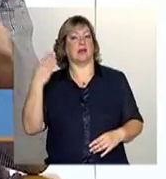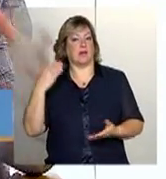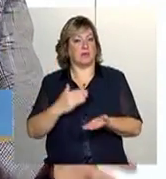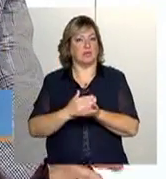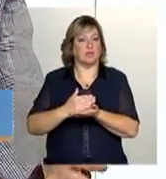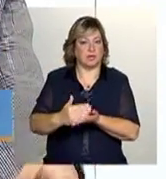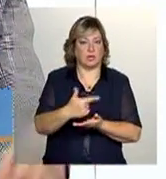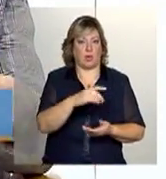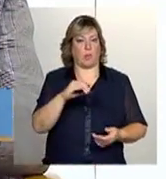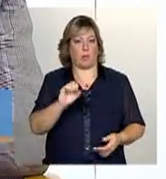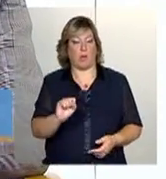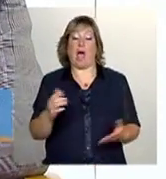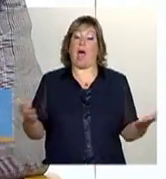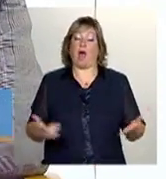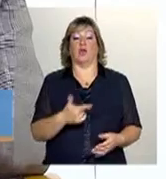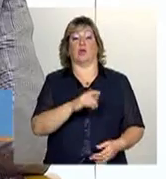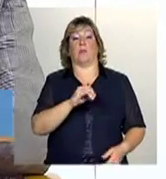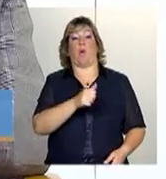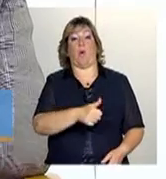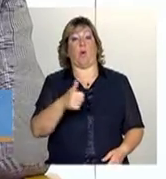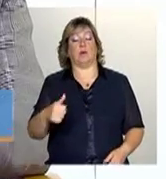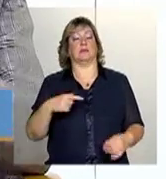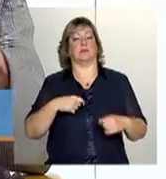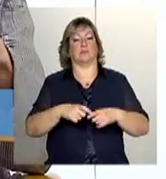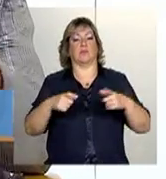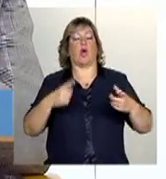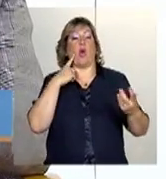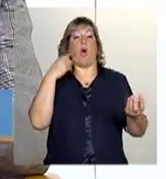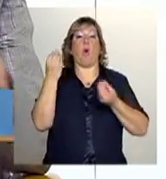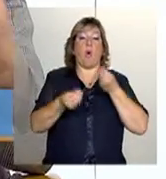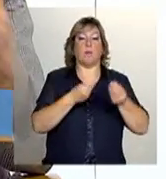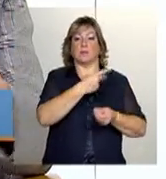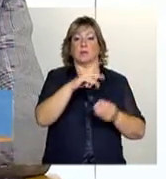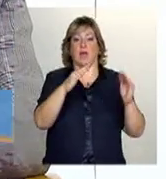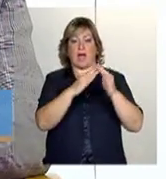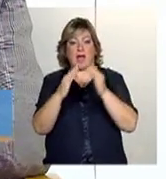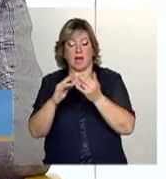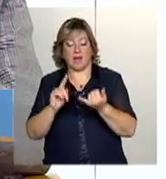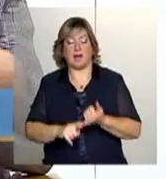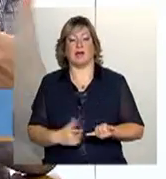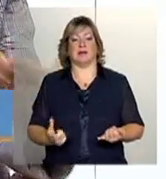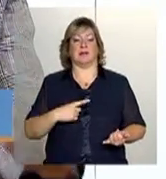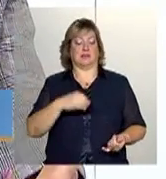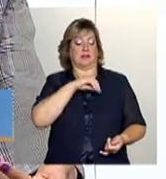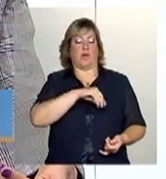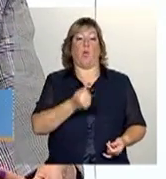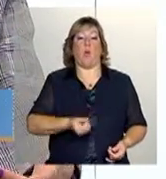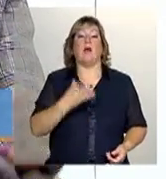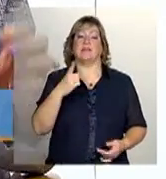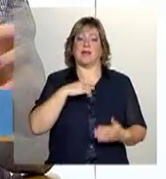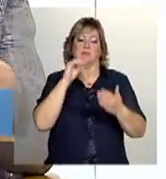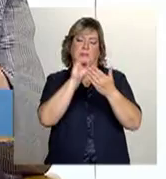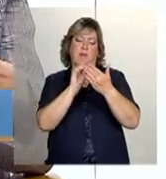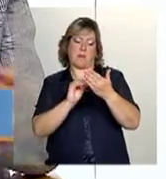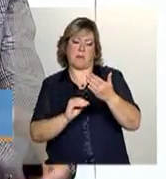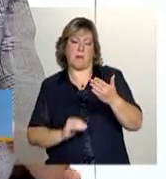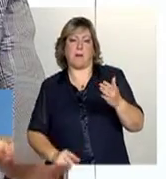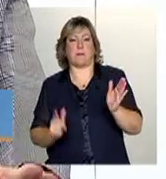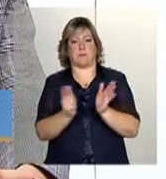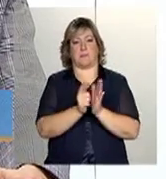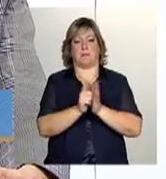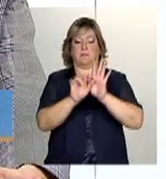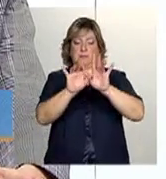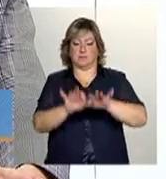2011, foi ampliado, tem a forma de moradia, de onde ele tinha a renda, por que ele está na rua, quais as razões. Então, foi